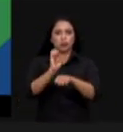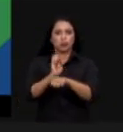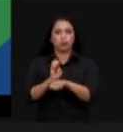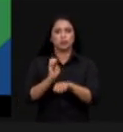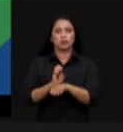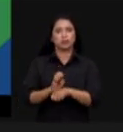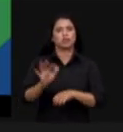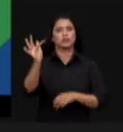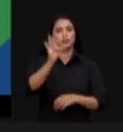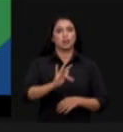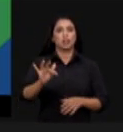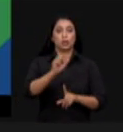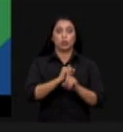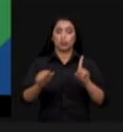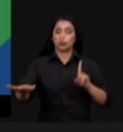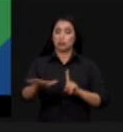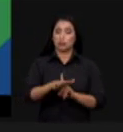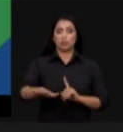de uma forma geral